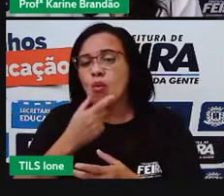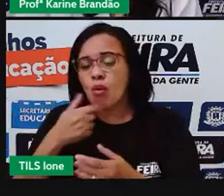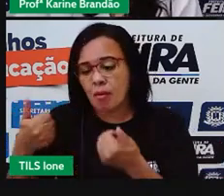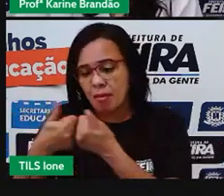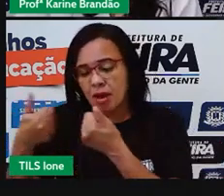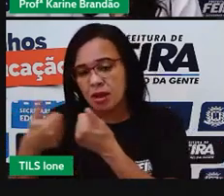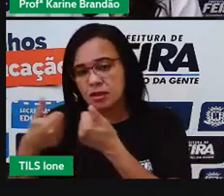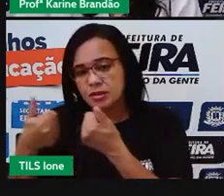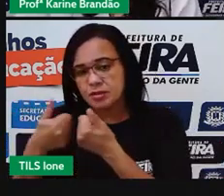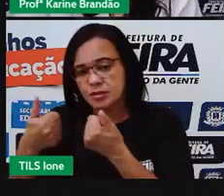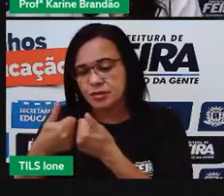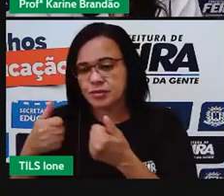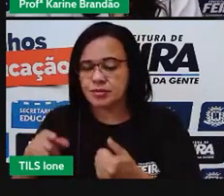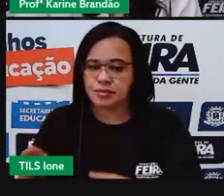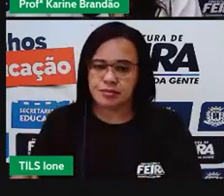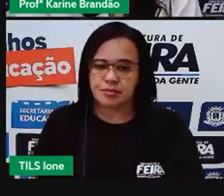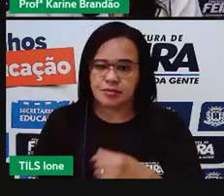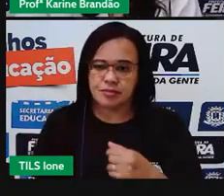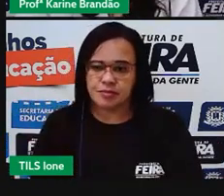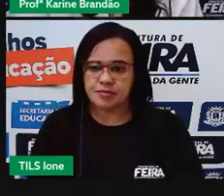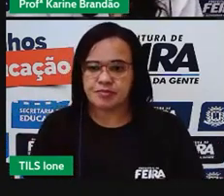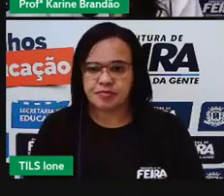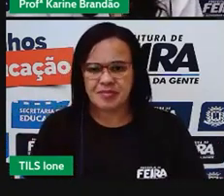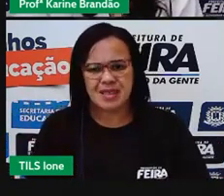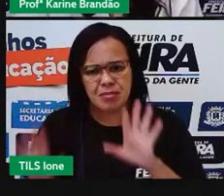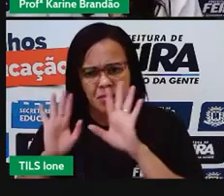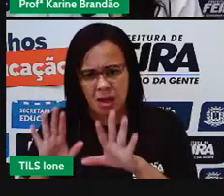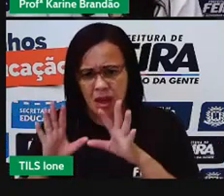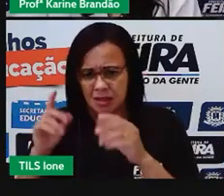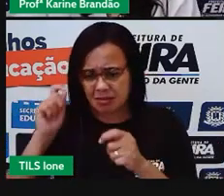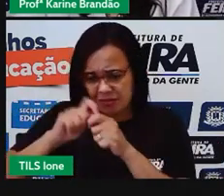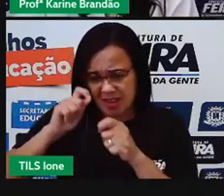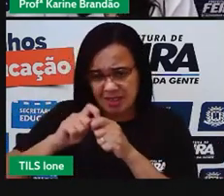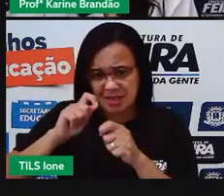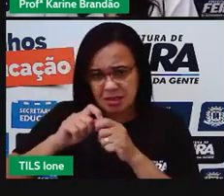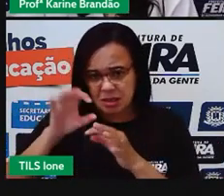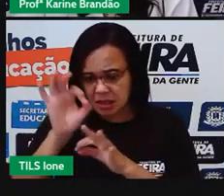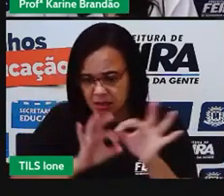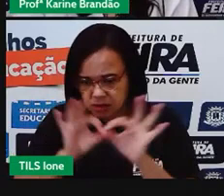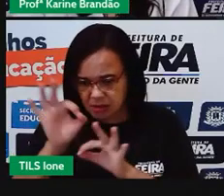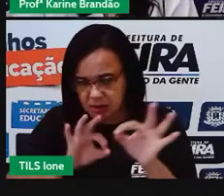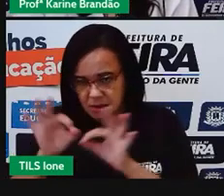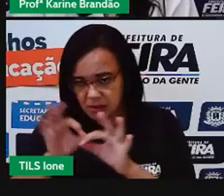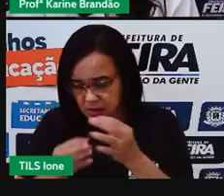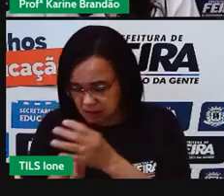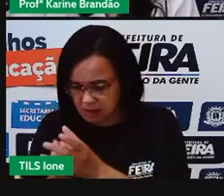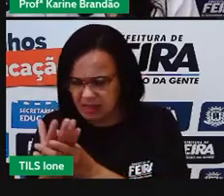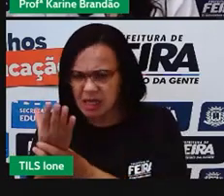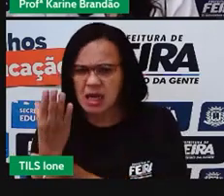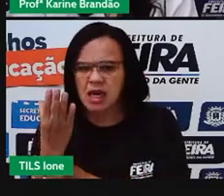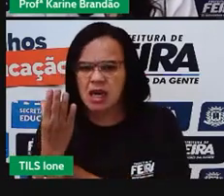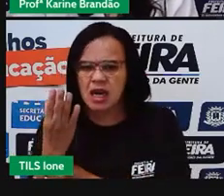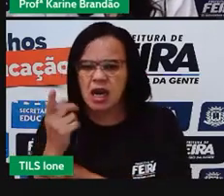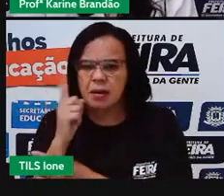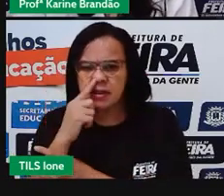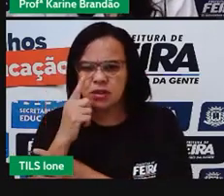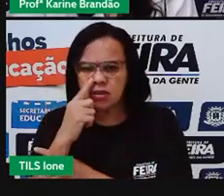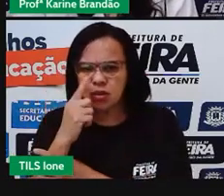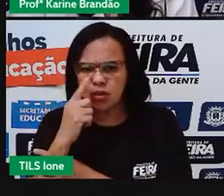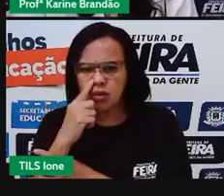biscoito, ele ser produzido, e eu consumir esse biscoito, ele vem